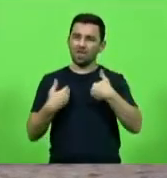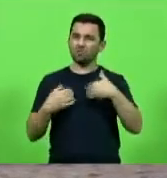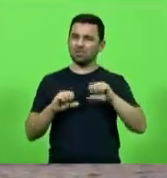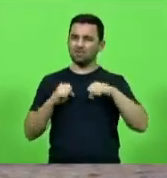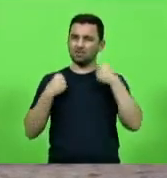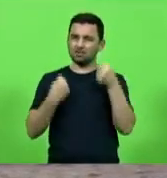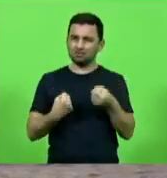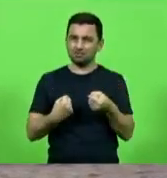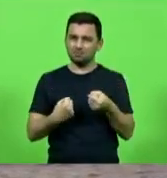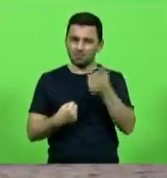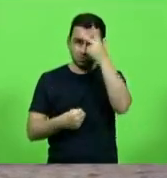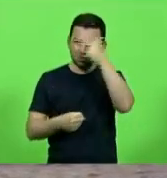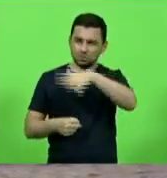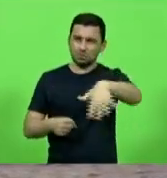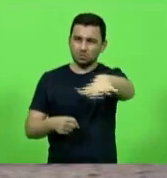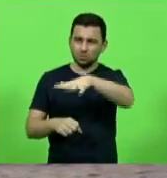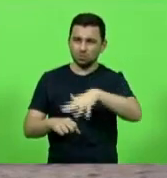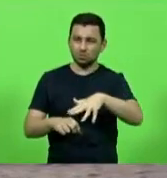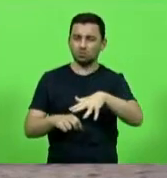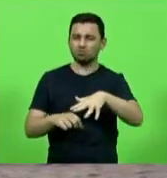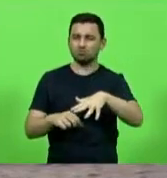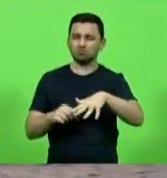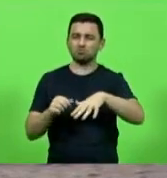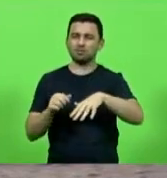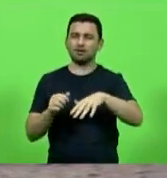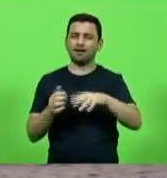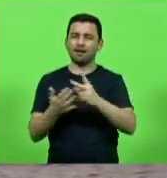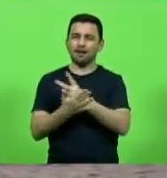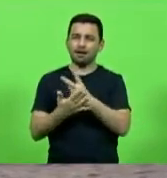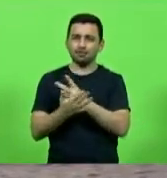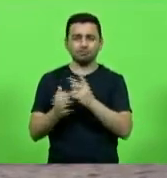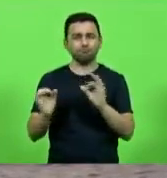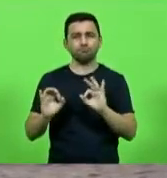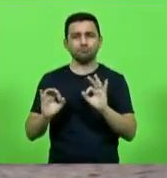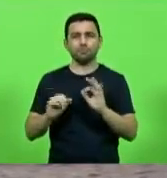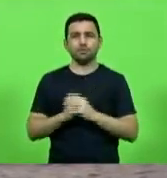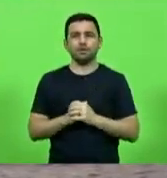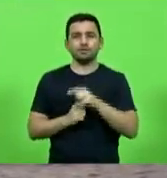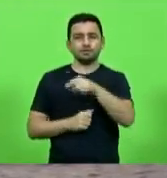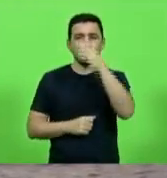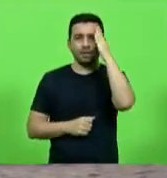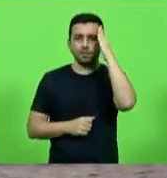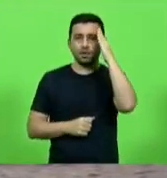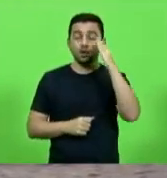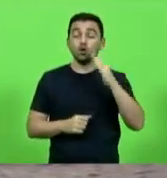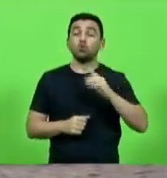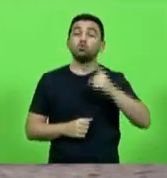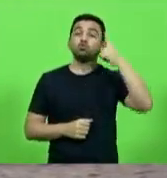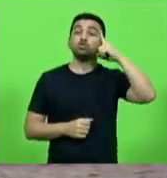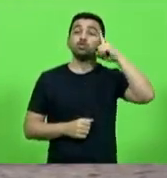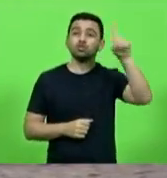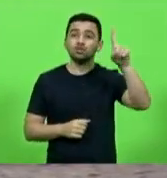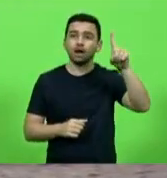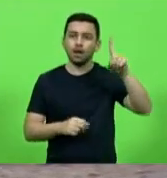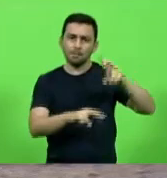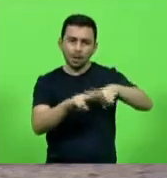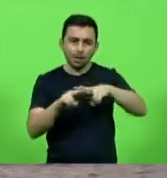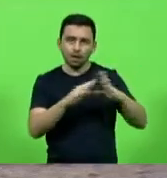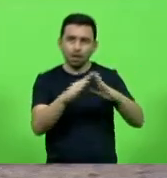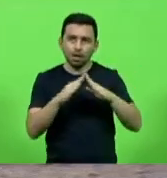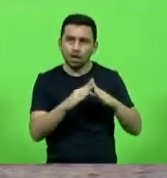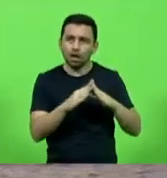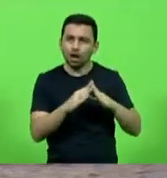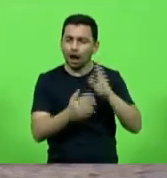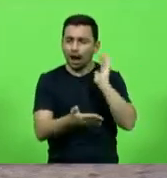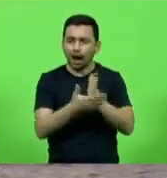mesmo sabe que já é taxado defensor de bandido. Um dia, as prisões deixarão de existir e no lugar delas